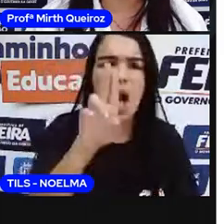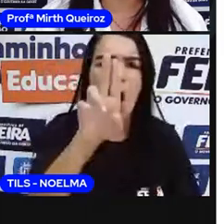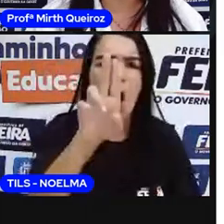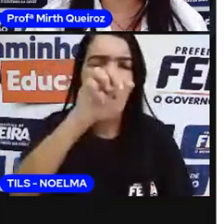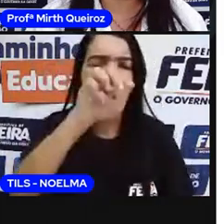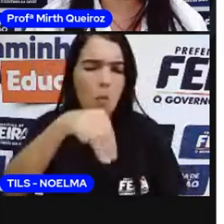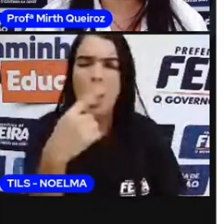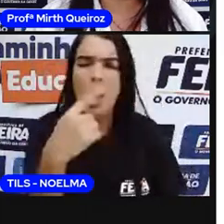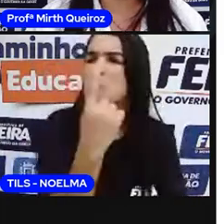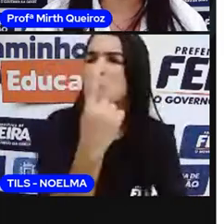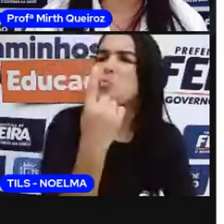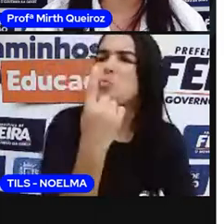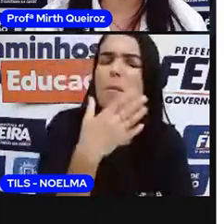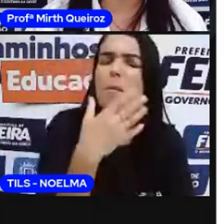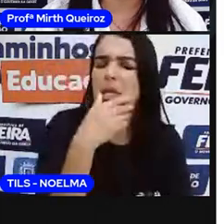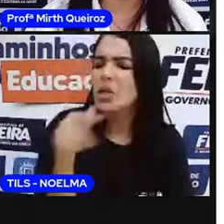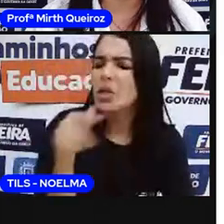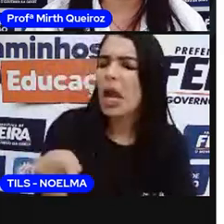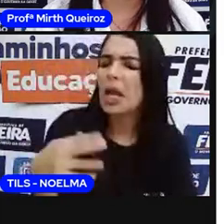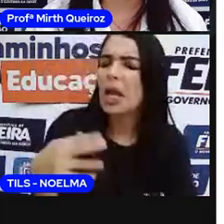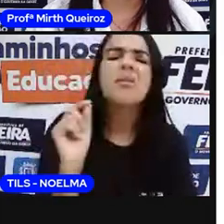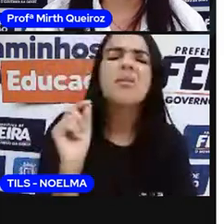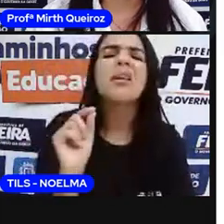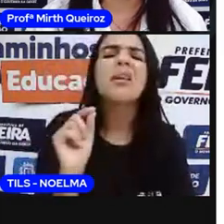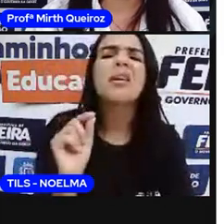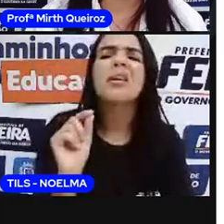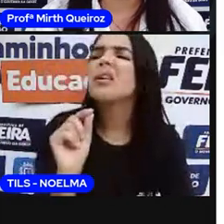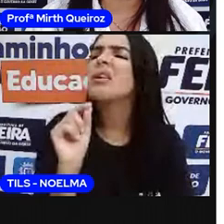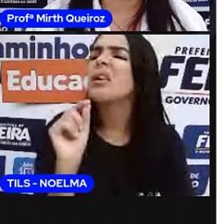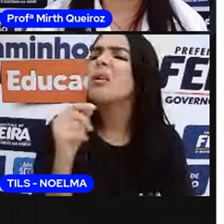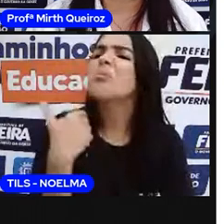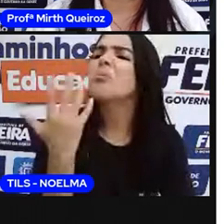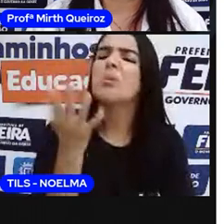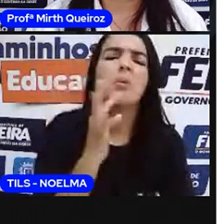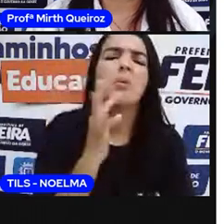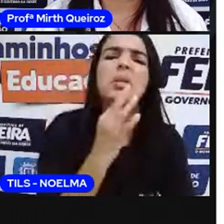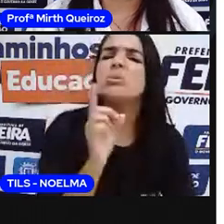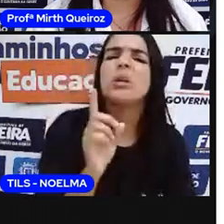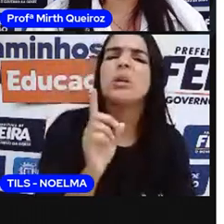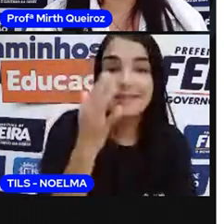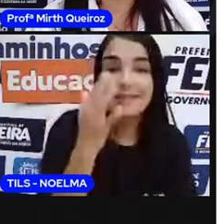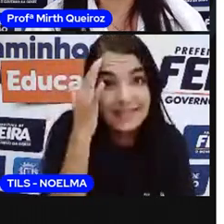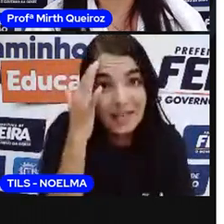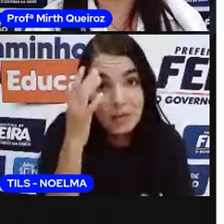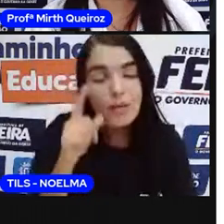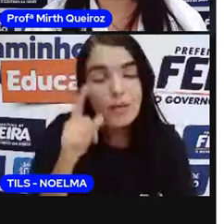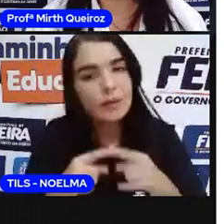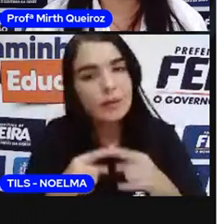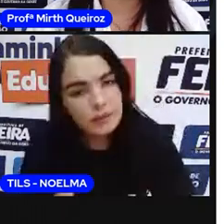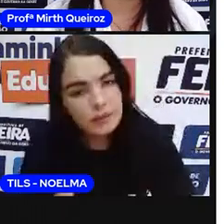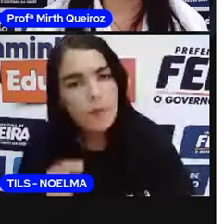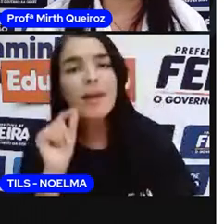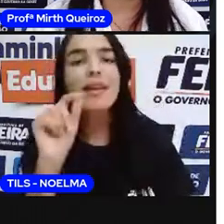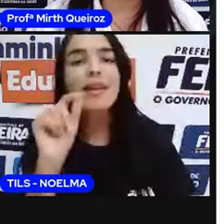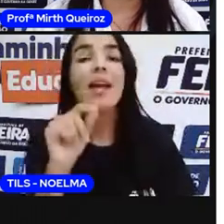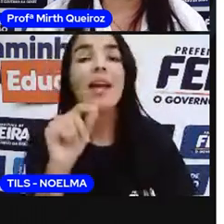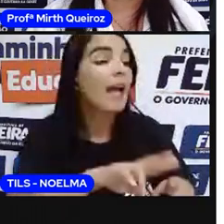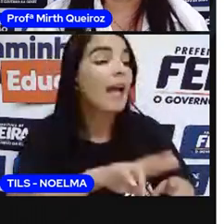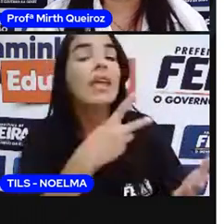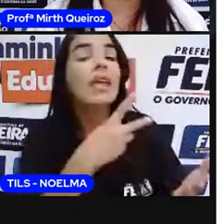um menino caiu, o que vocês vão falar? Que menino? Quem, pró? Quem caiu?